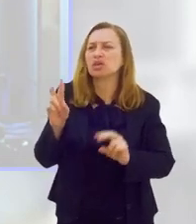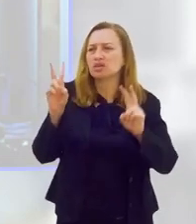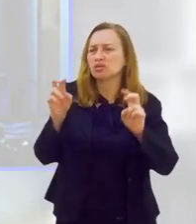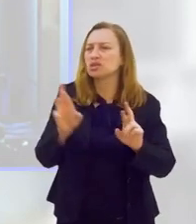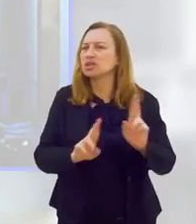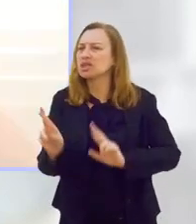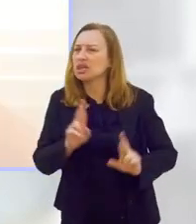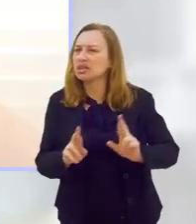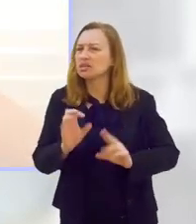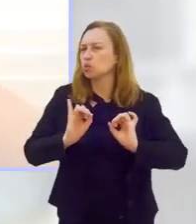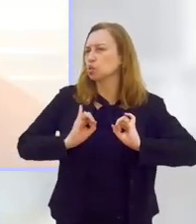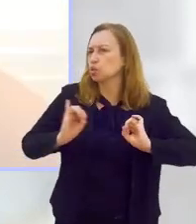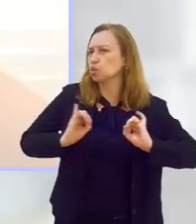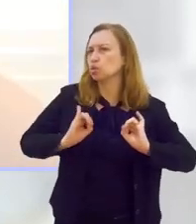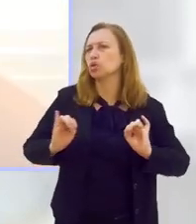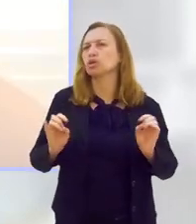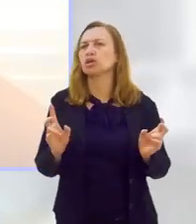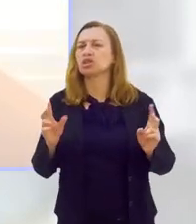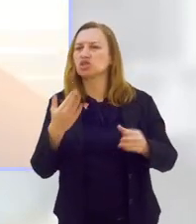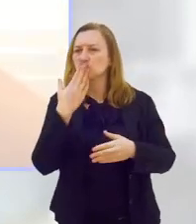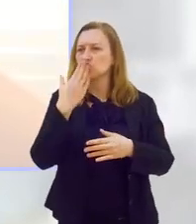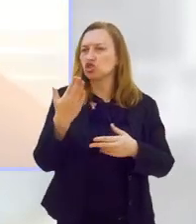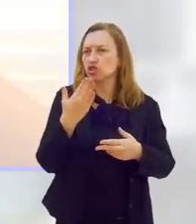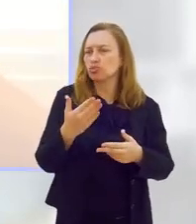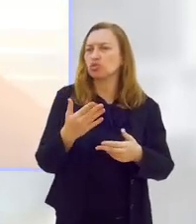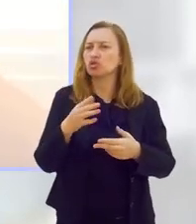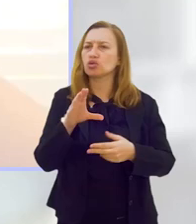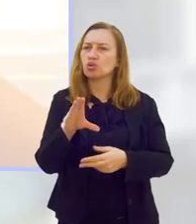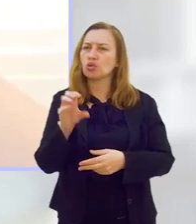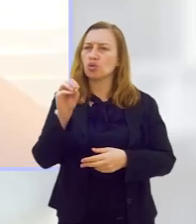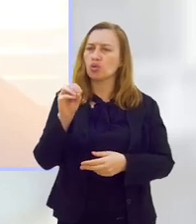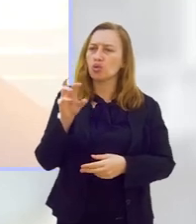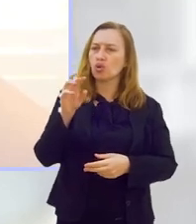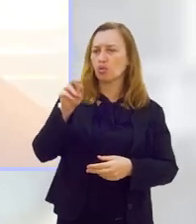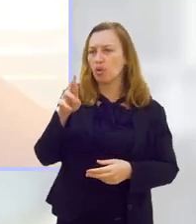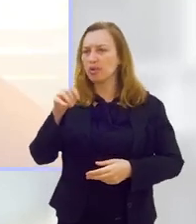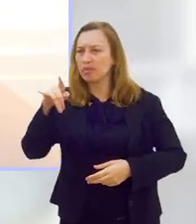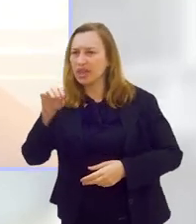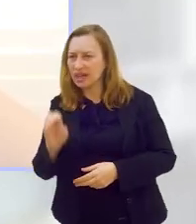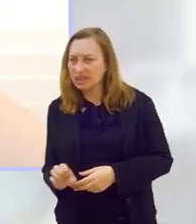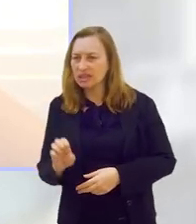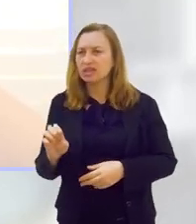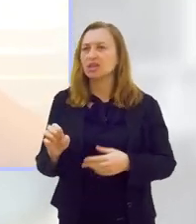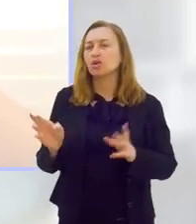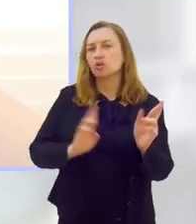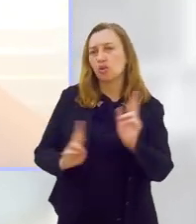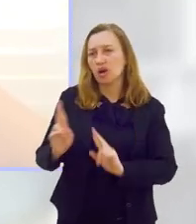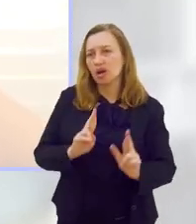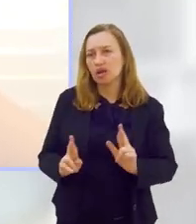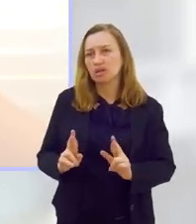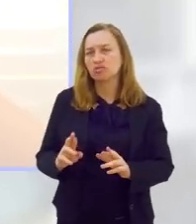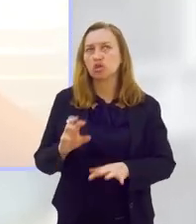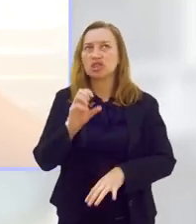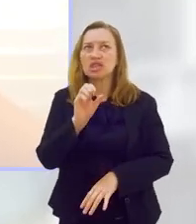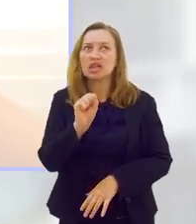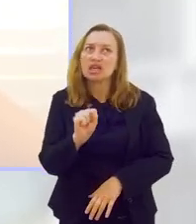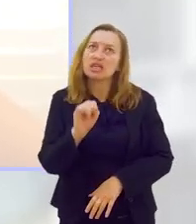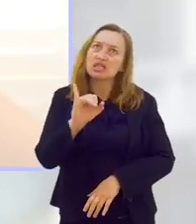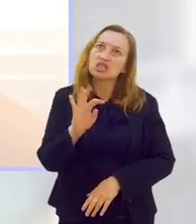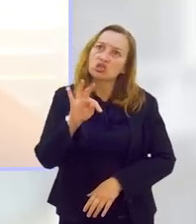comorbidade? Bom, com relação aos sintomas de saúde mental, o